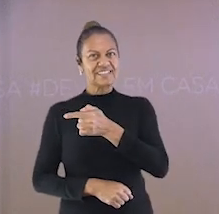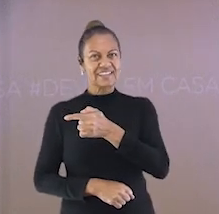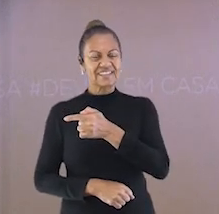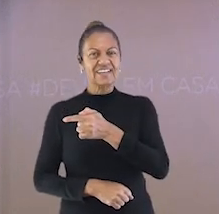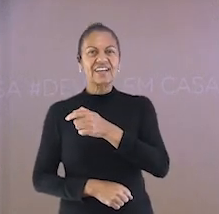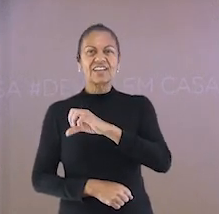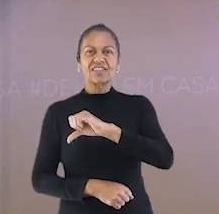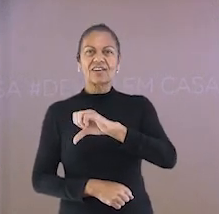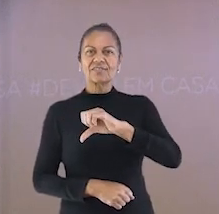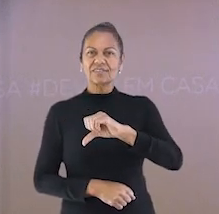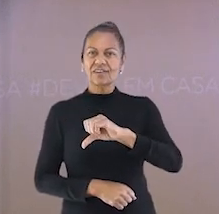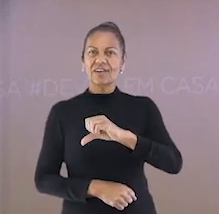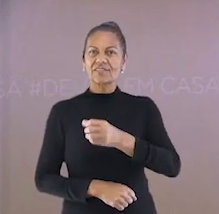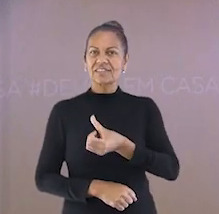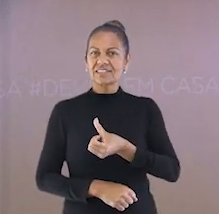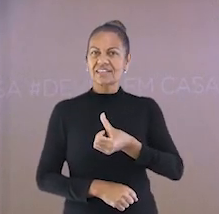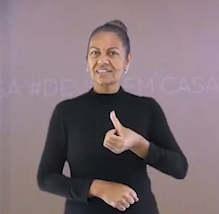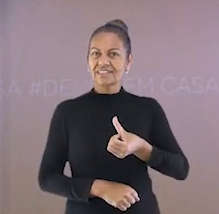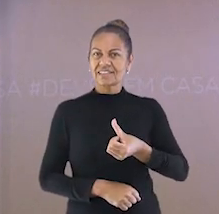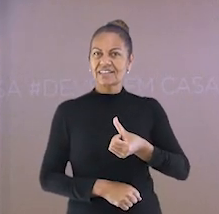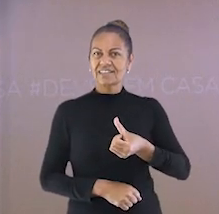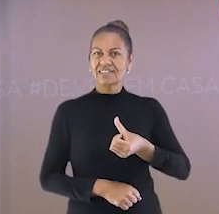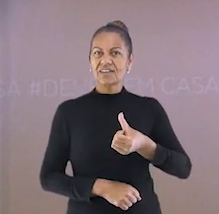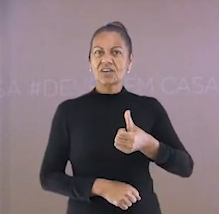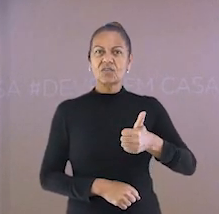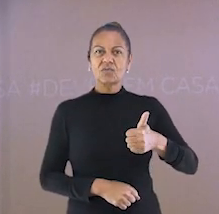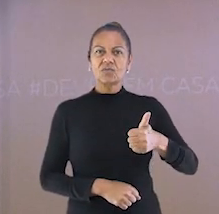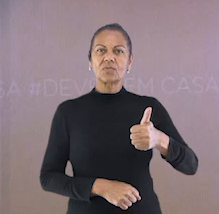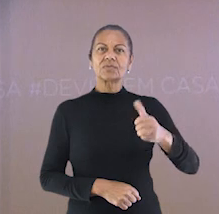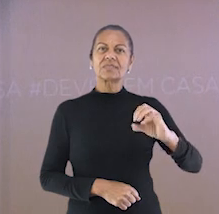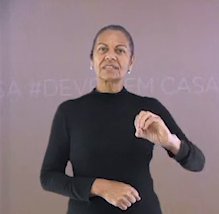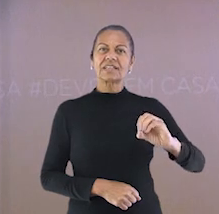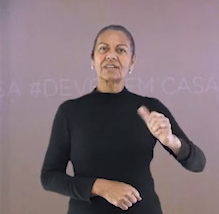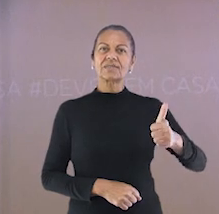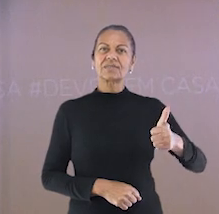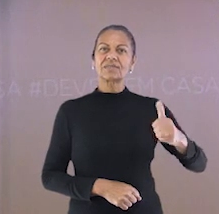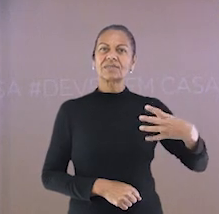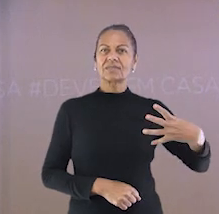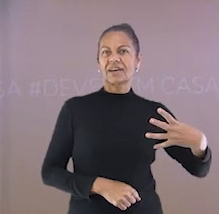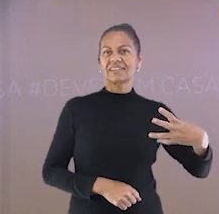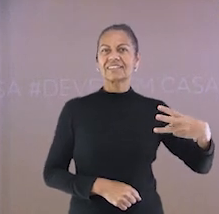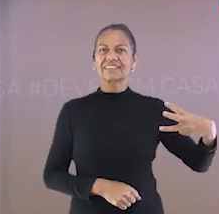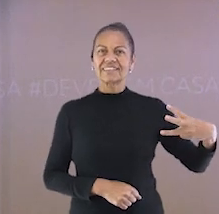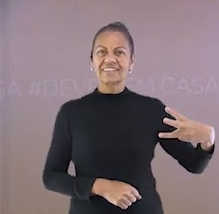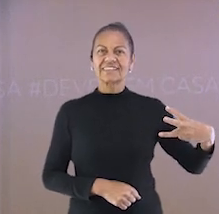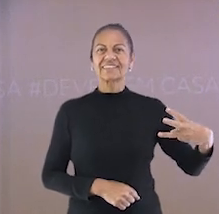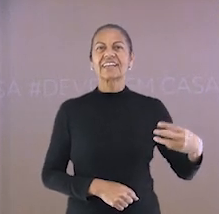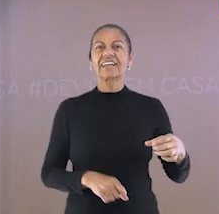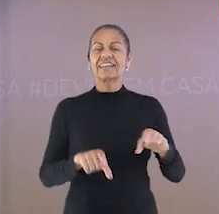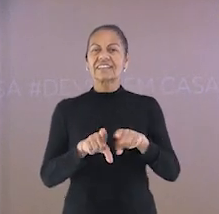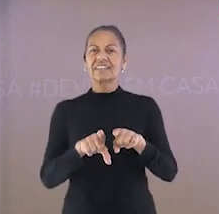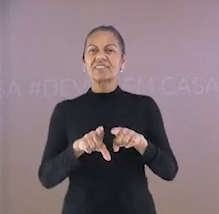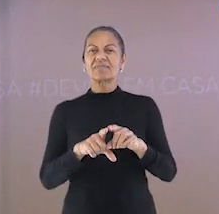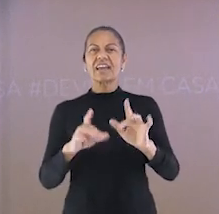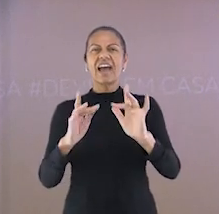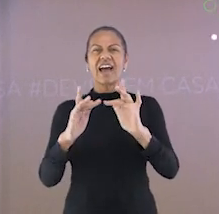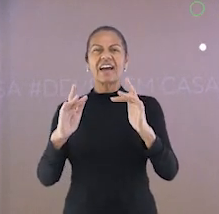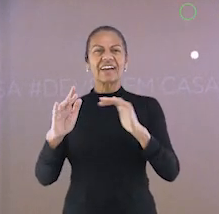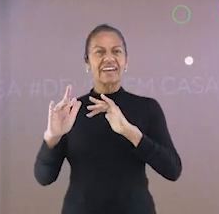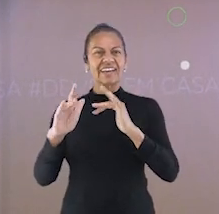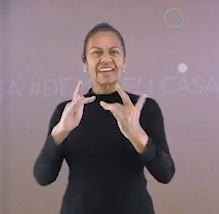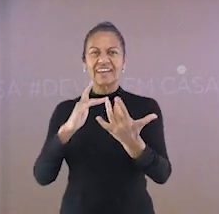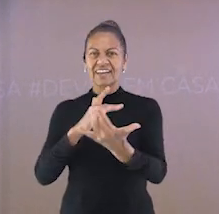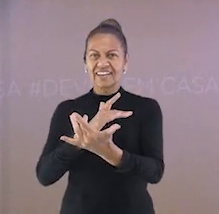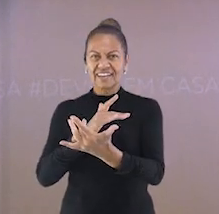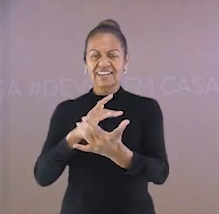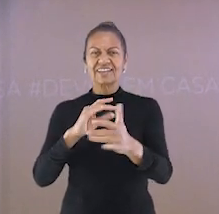Repetindo, 27996610143. E